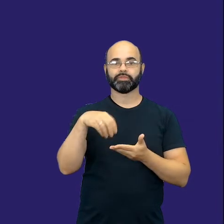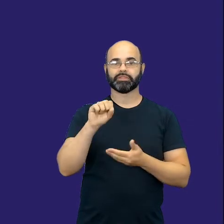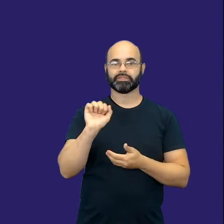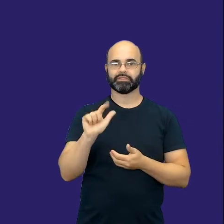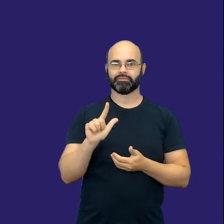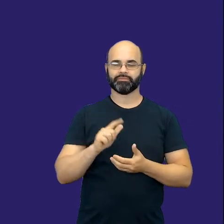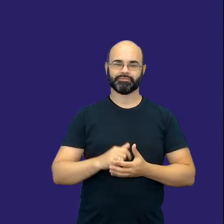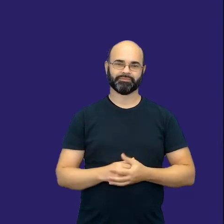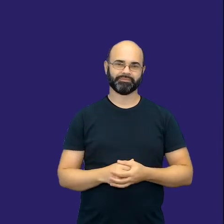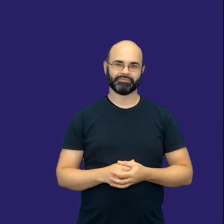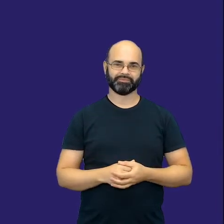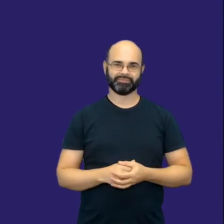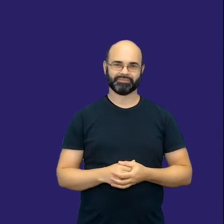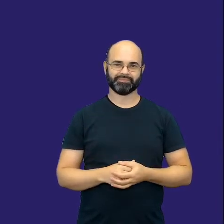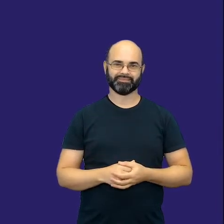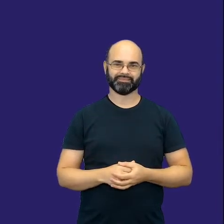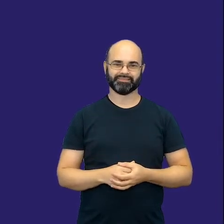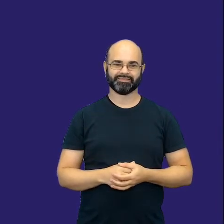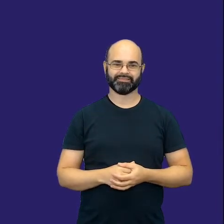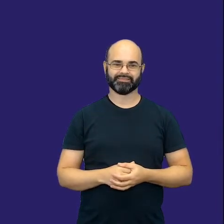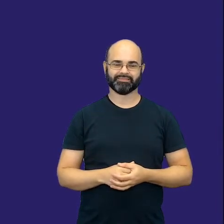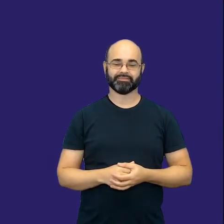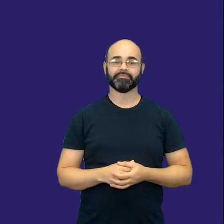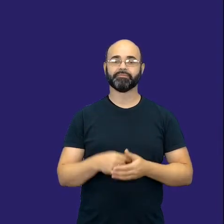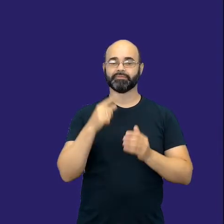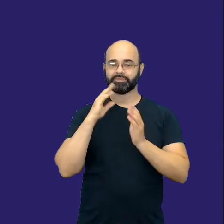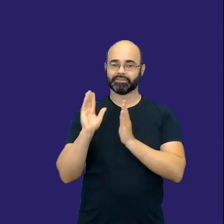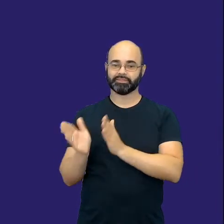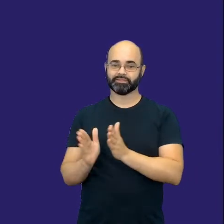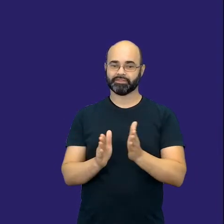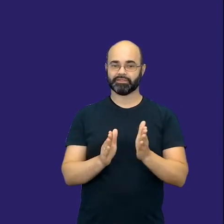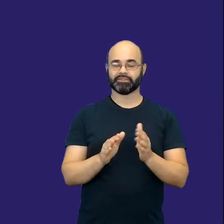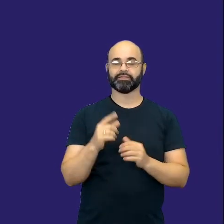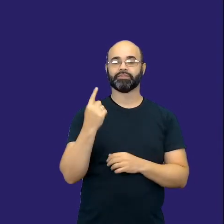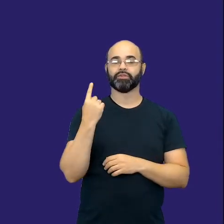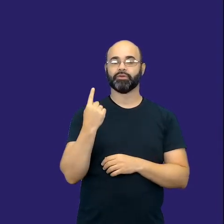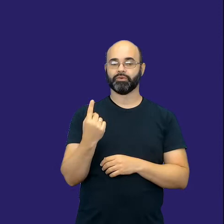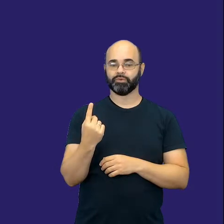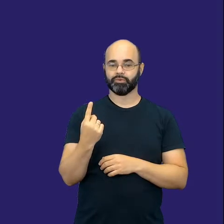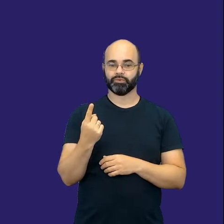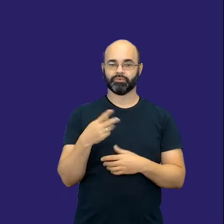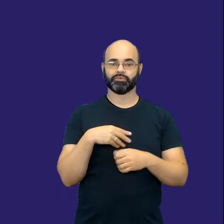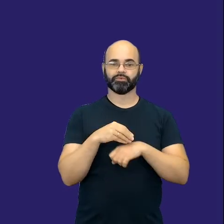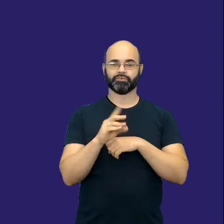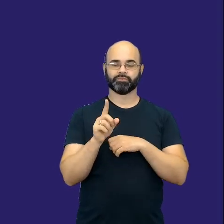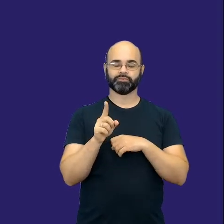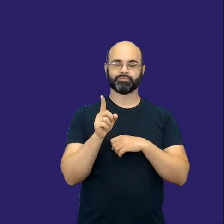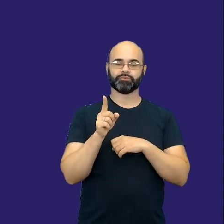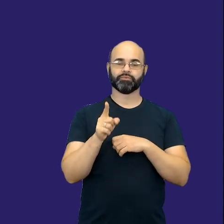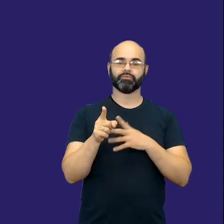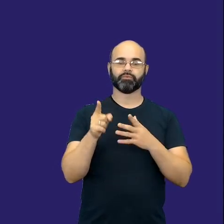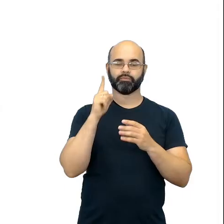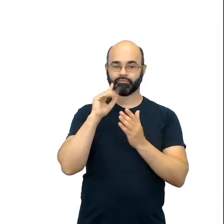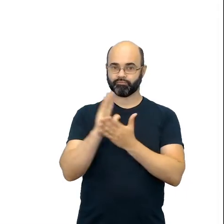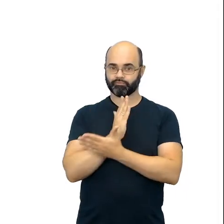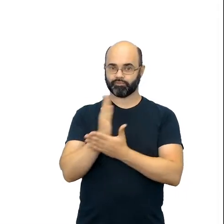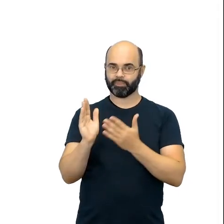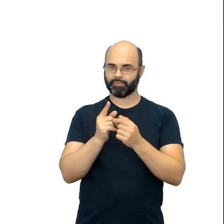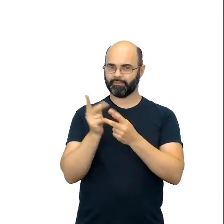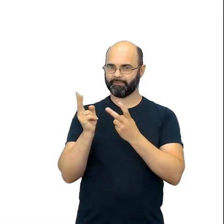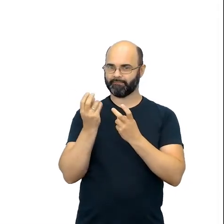Bom, vamos então falar sobre a sequência de atividade 1, apresentar algumas sugestões para vocês, entender como que ela está dividida.